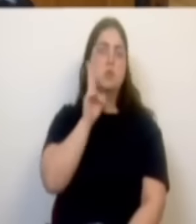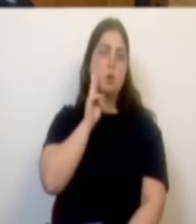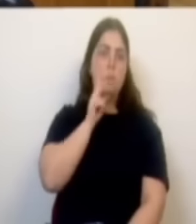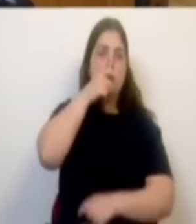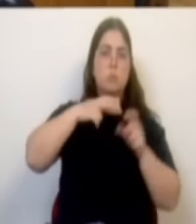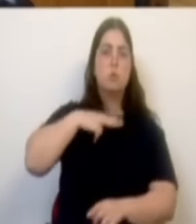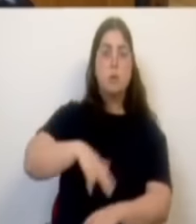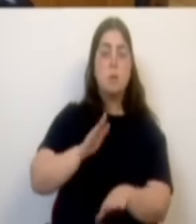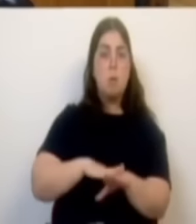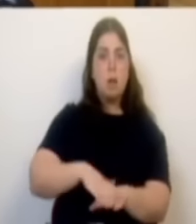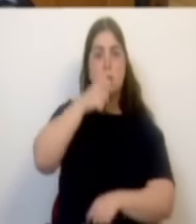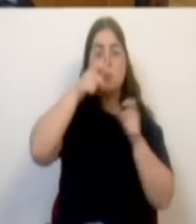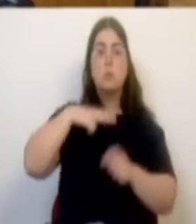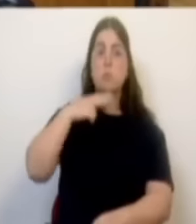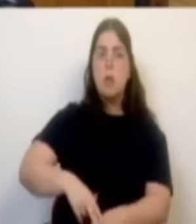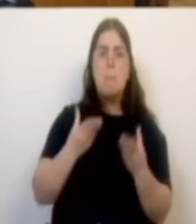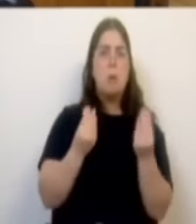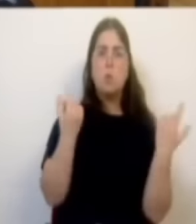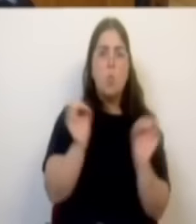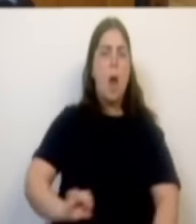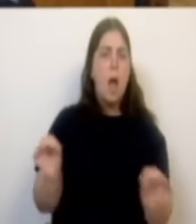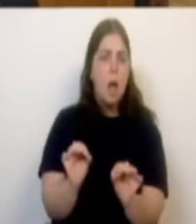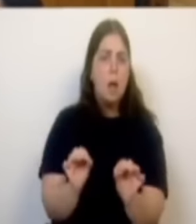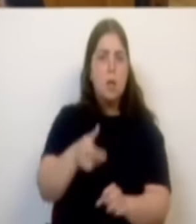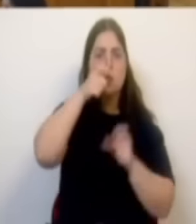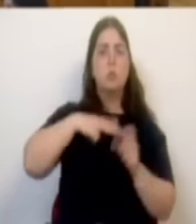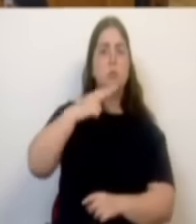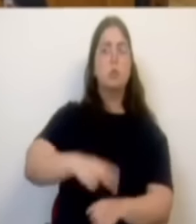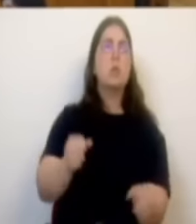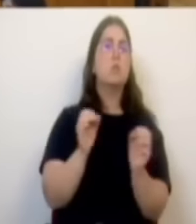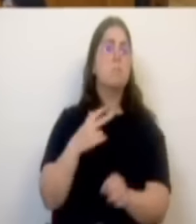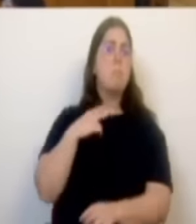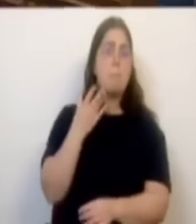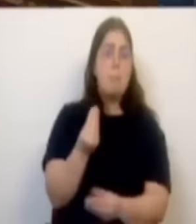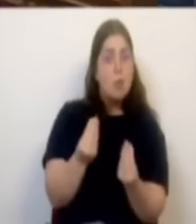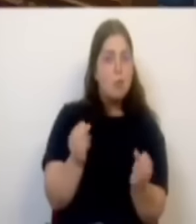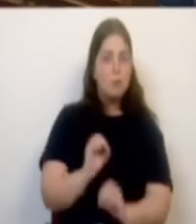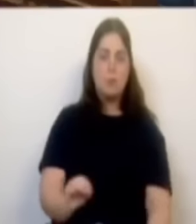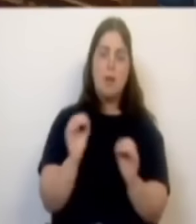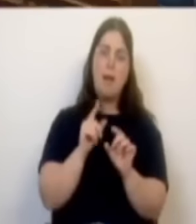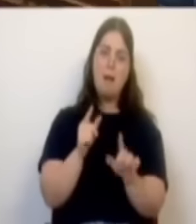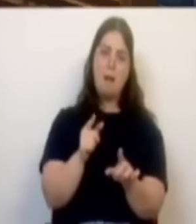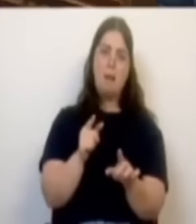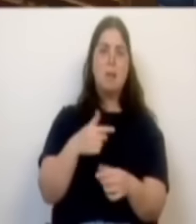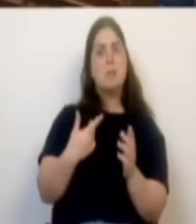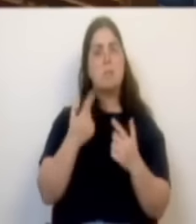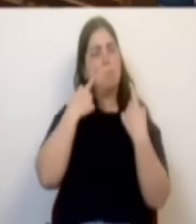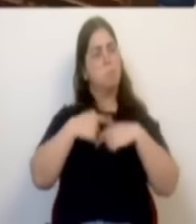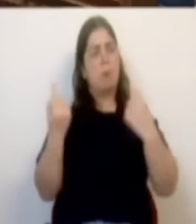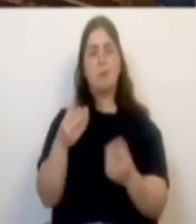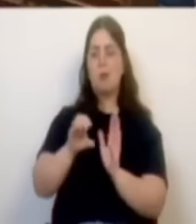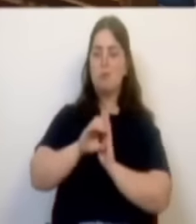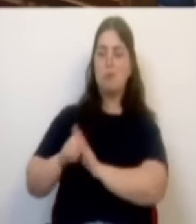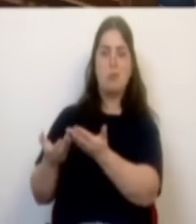cobardes. Os portugueses não são cobardes. Nem tão pouco, isto revela bem o que é o Chega, nem tão